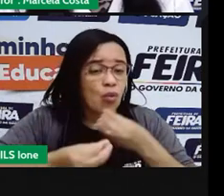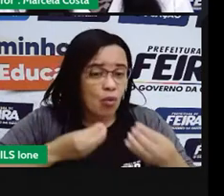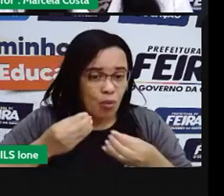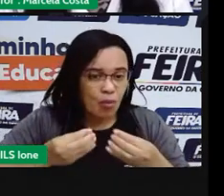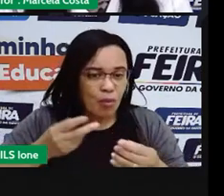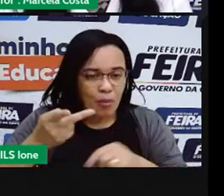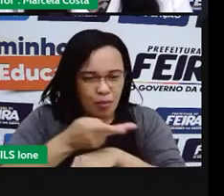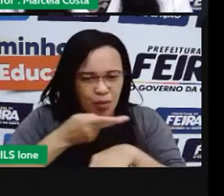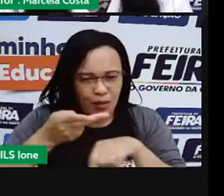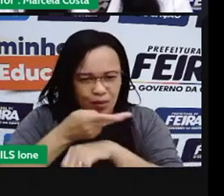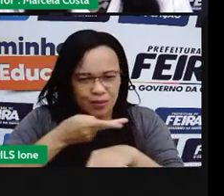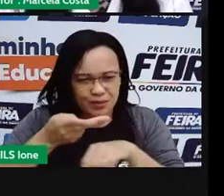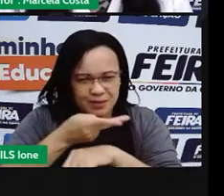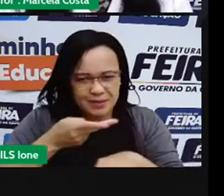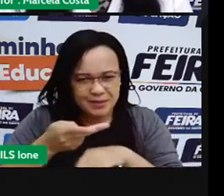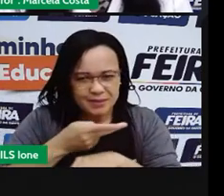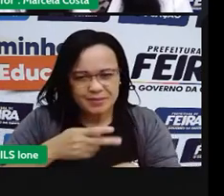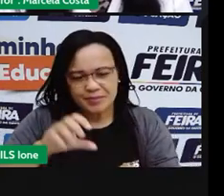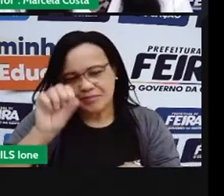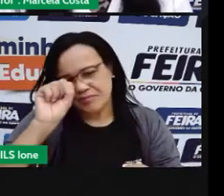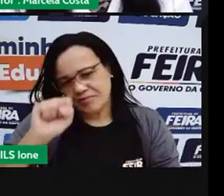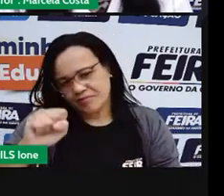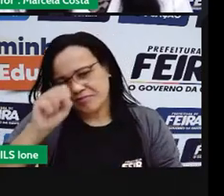Olha a palavra social.